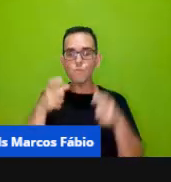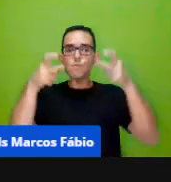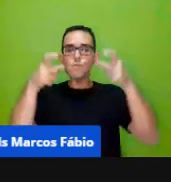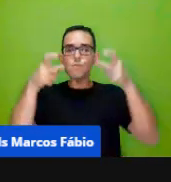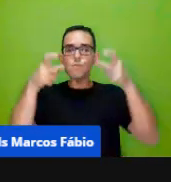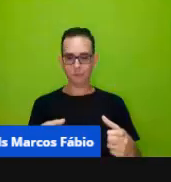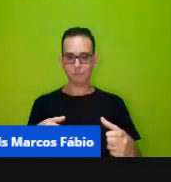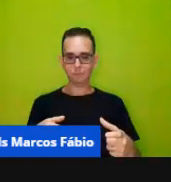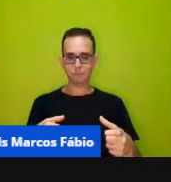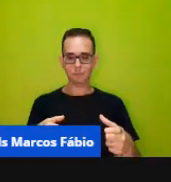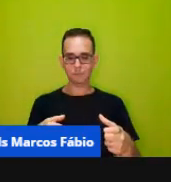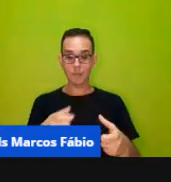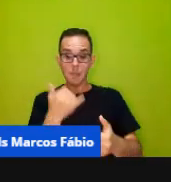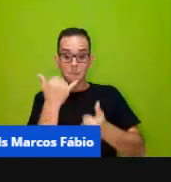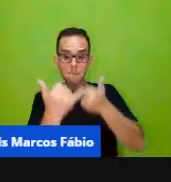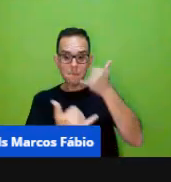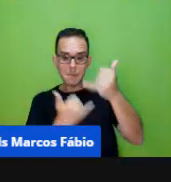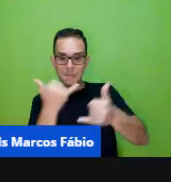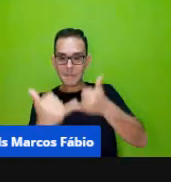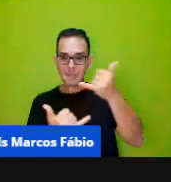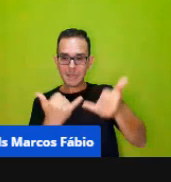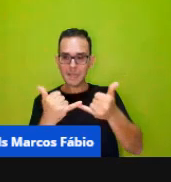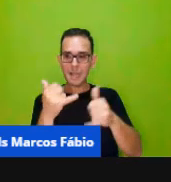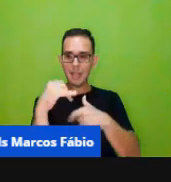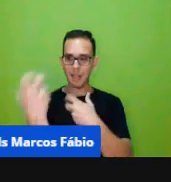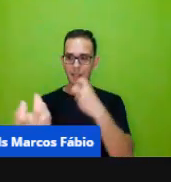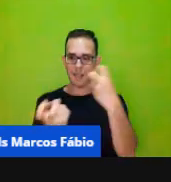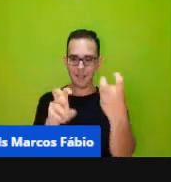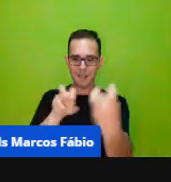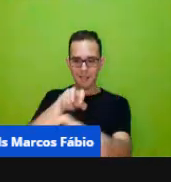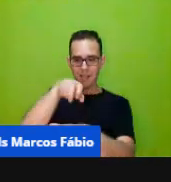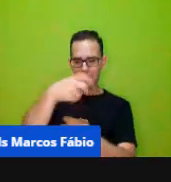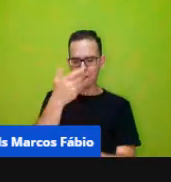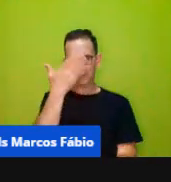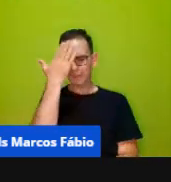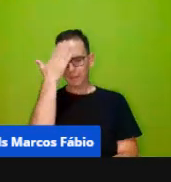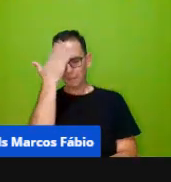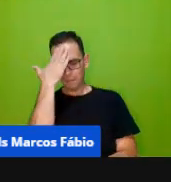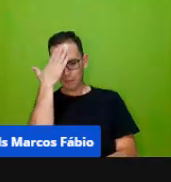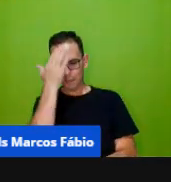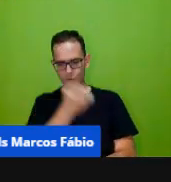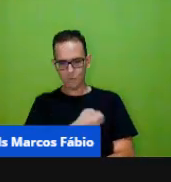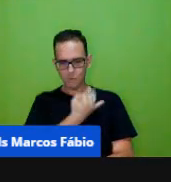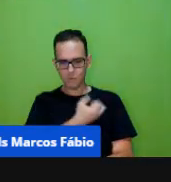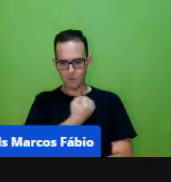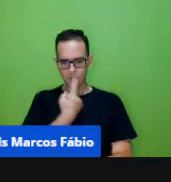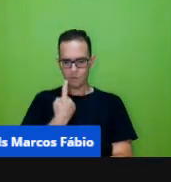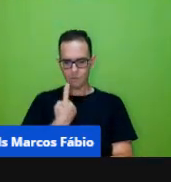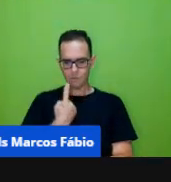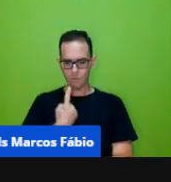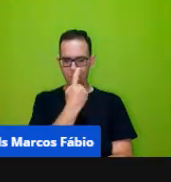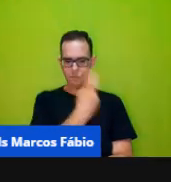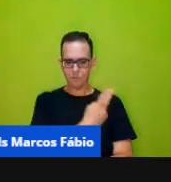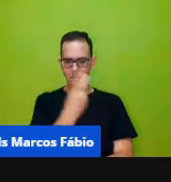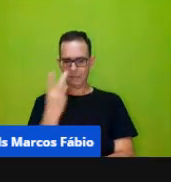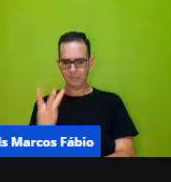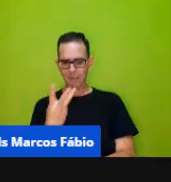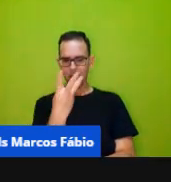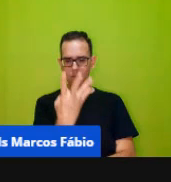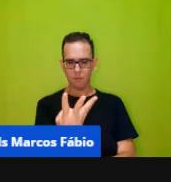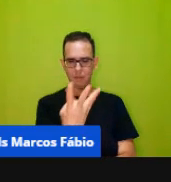de brincar com o outro, compreender a sequência numérica, e também